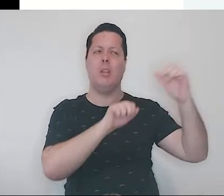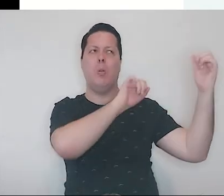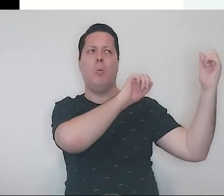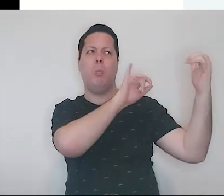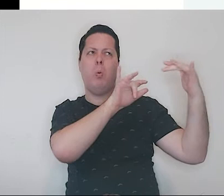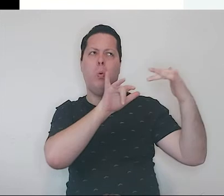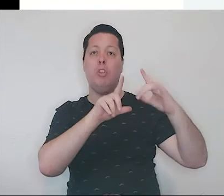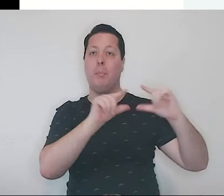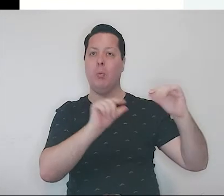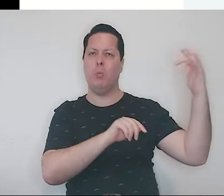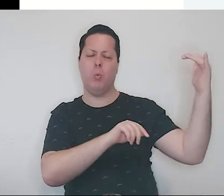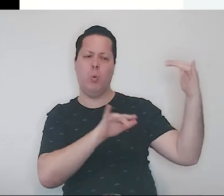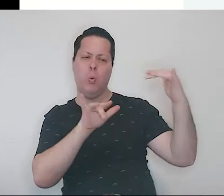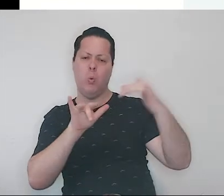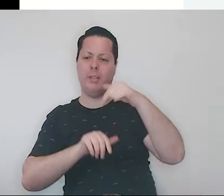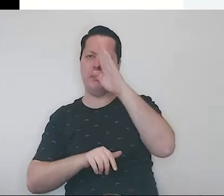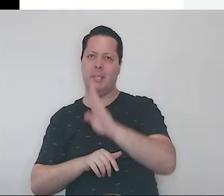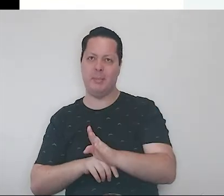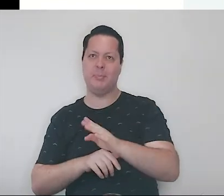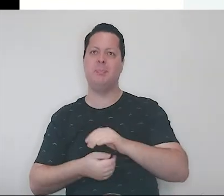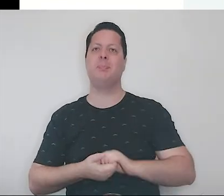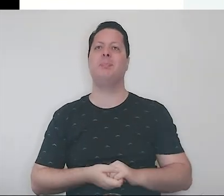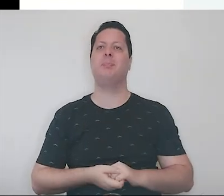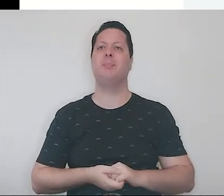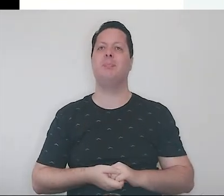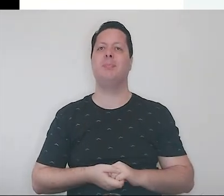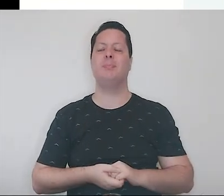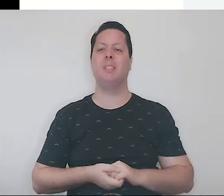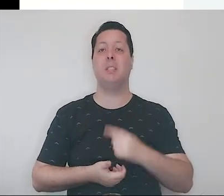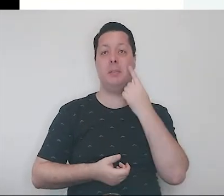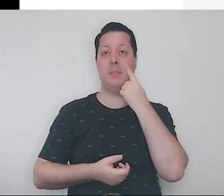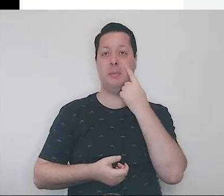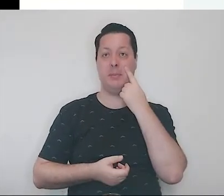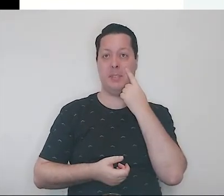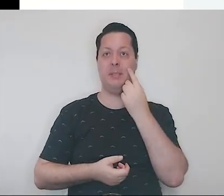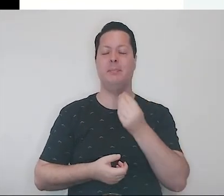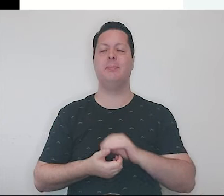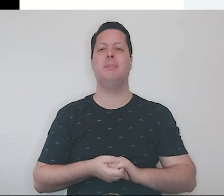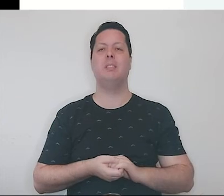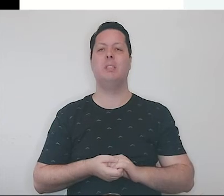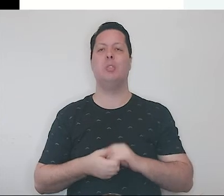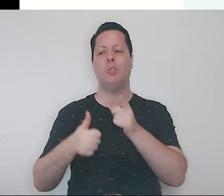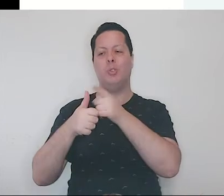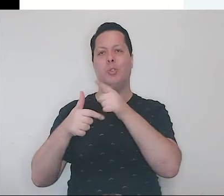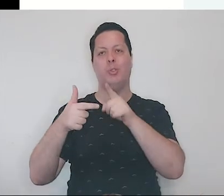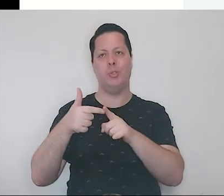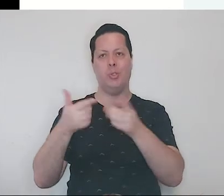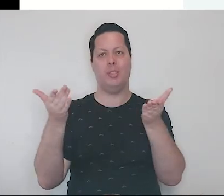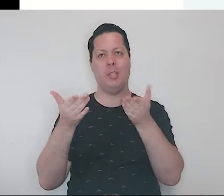japonesa no Brasil. Então, vamos ver esses dois assuntos,